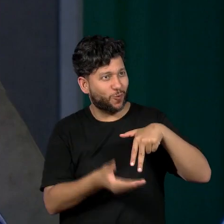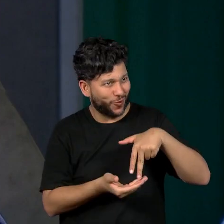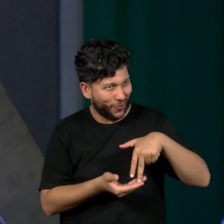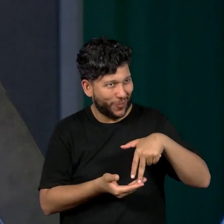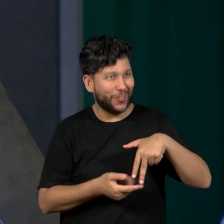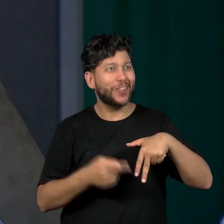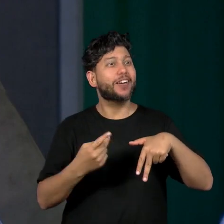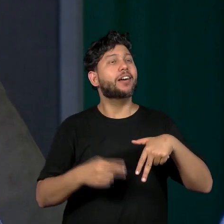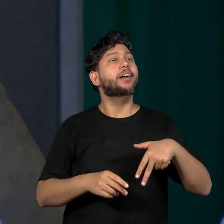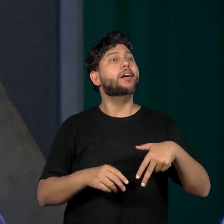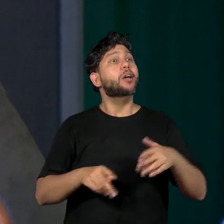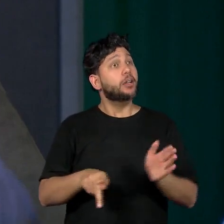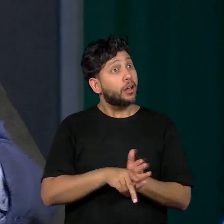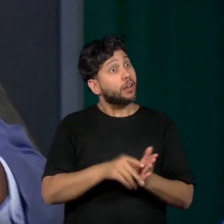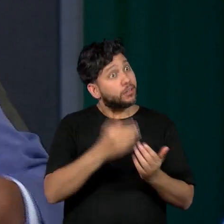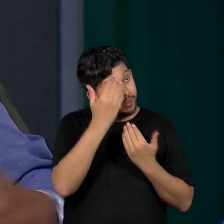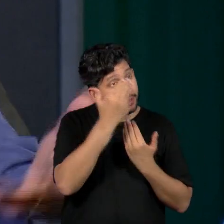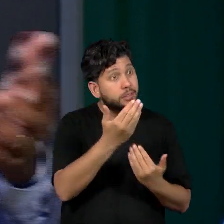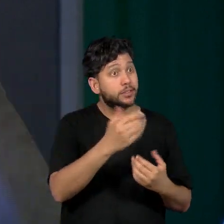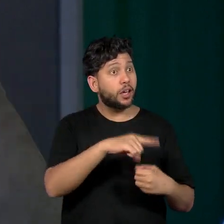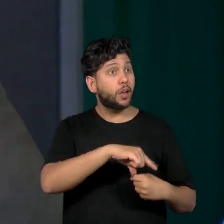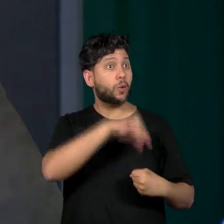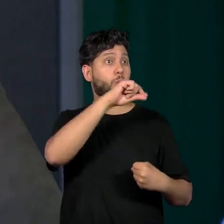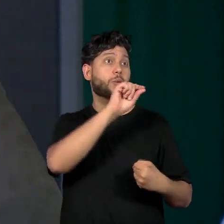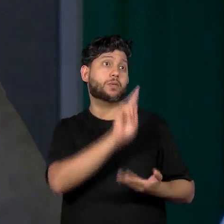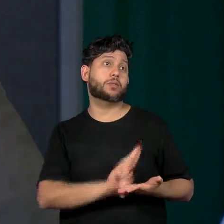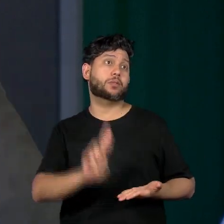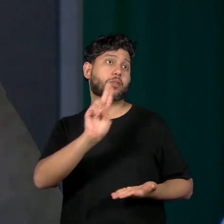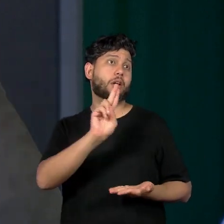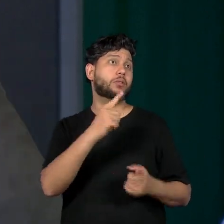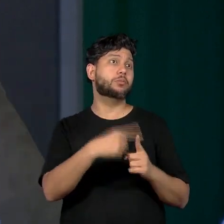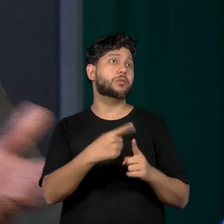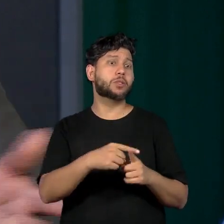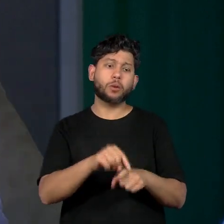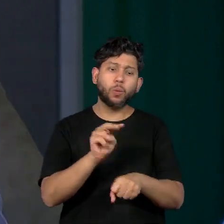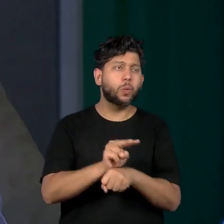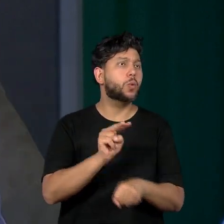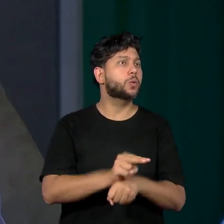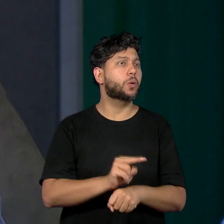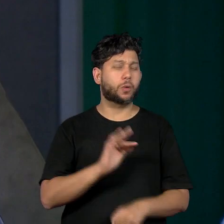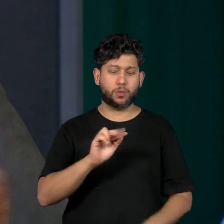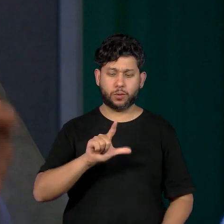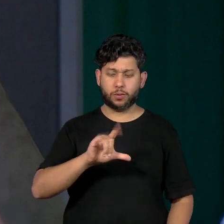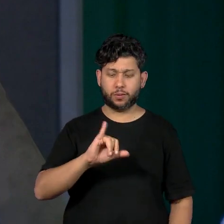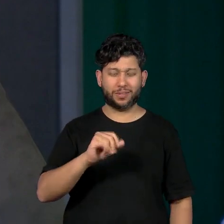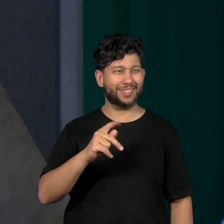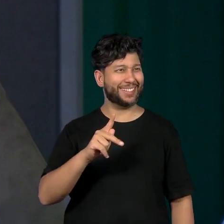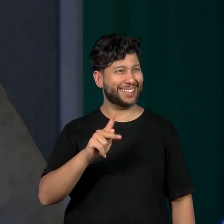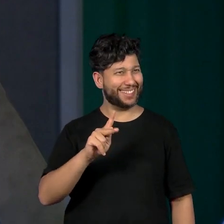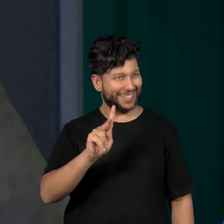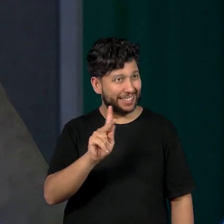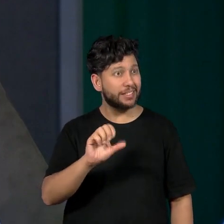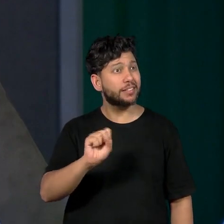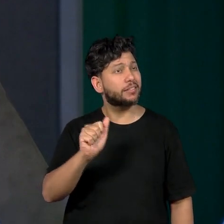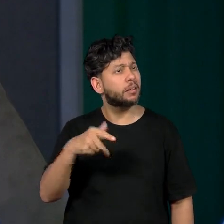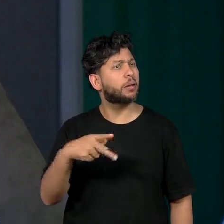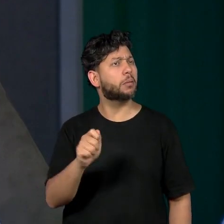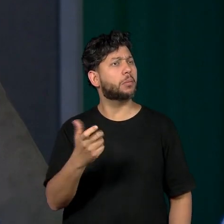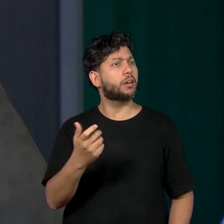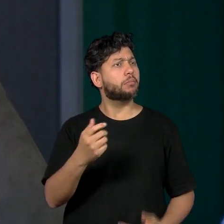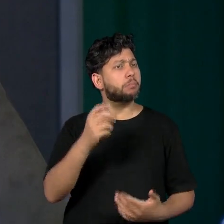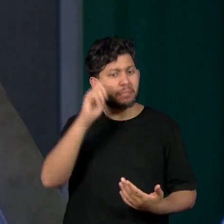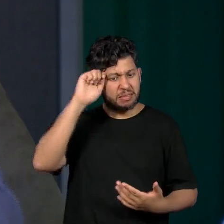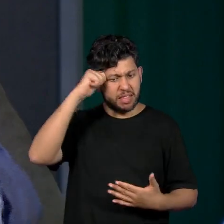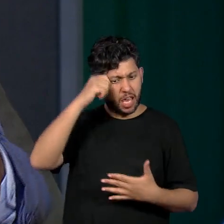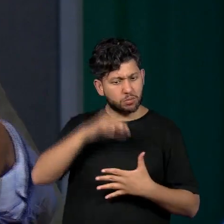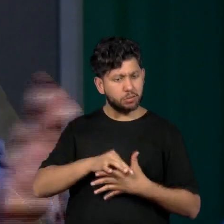Universidade Zumbi de Palmares, como você cuidou dessa Flink Samba, como você tem cuidado dessa presença do negro na literatura